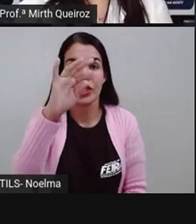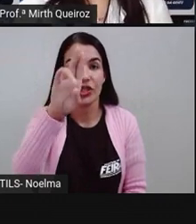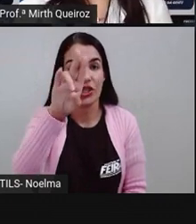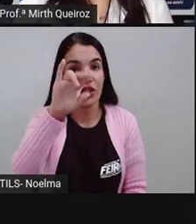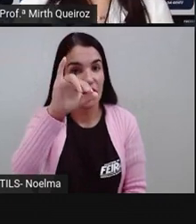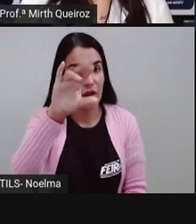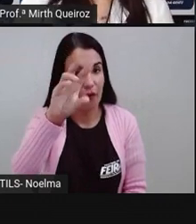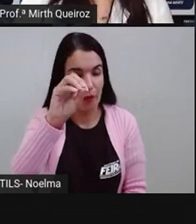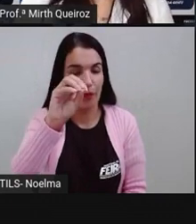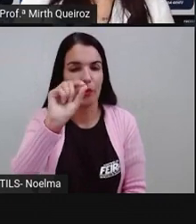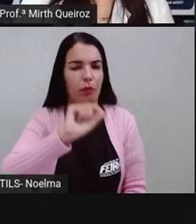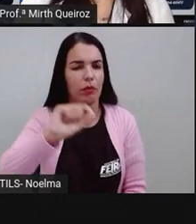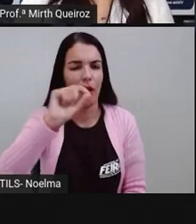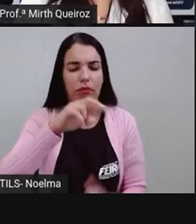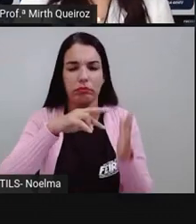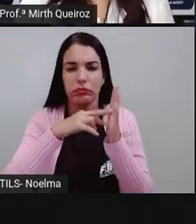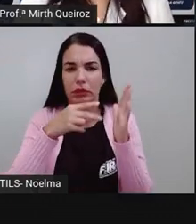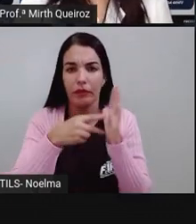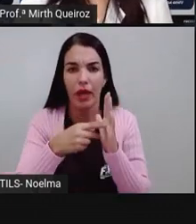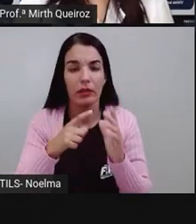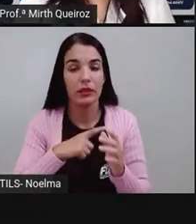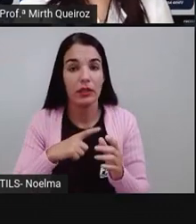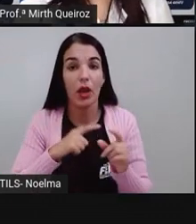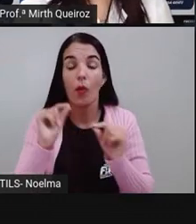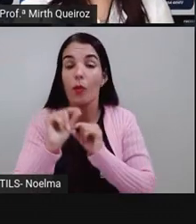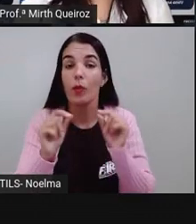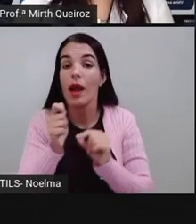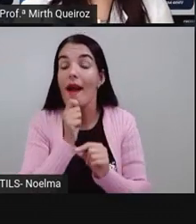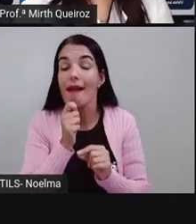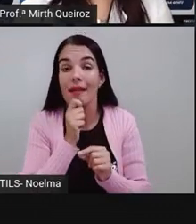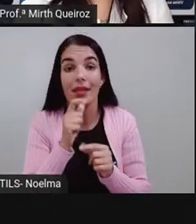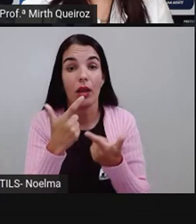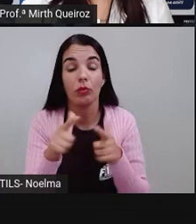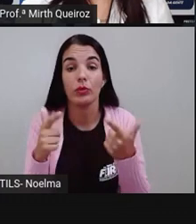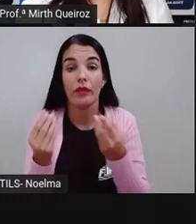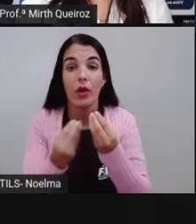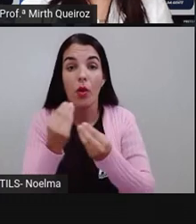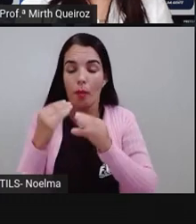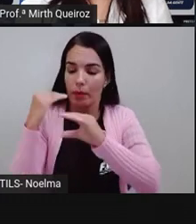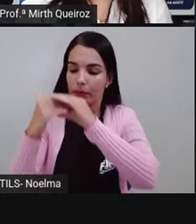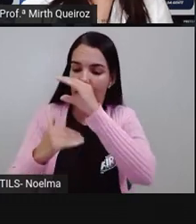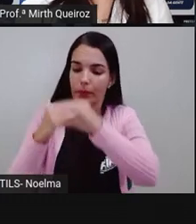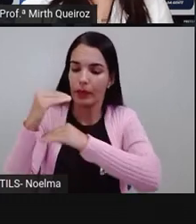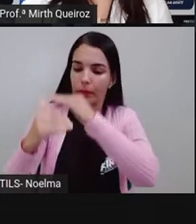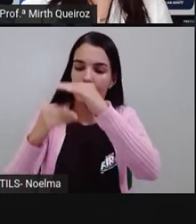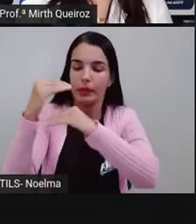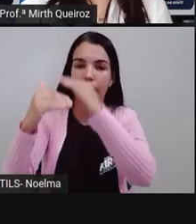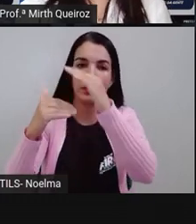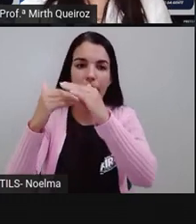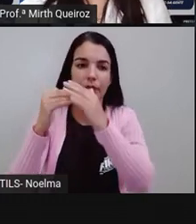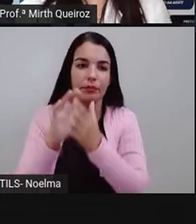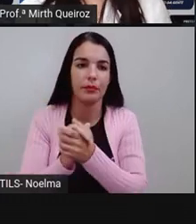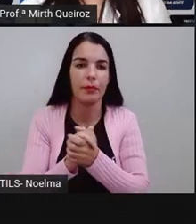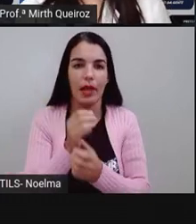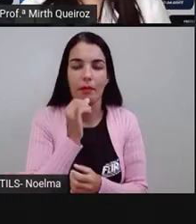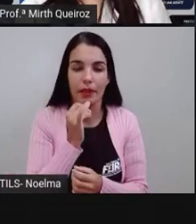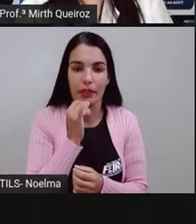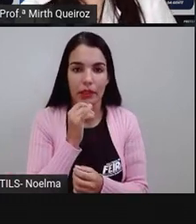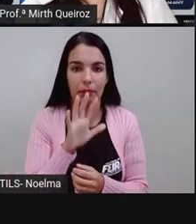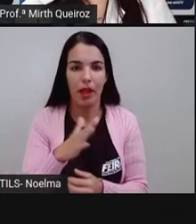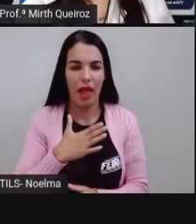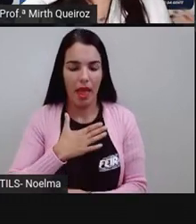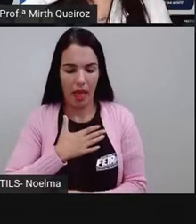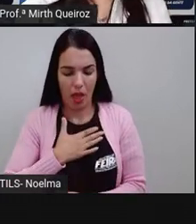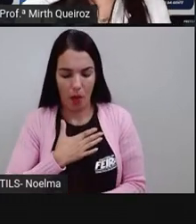infinitivo? É uma palavra que não foi ainda conjugada, certo? Por exemplo, eu cantei,